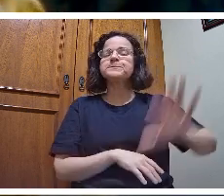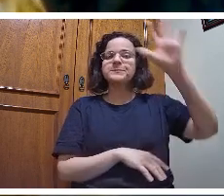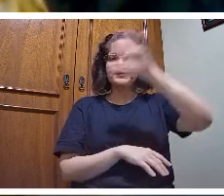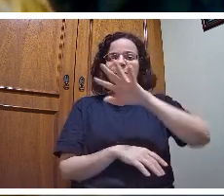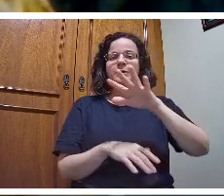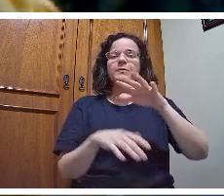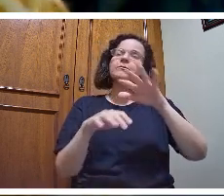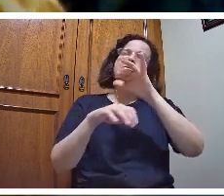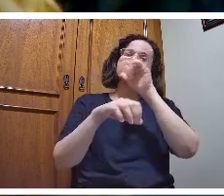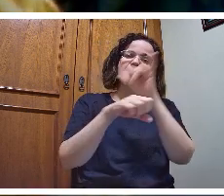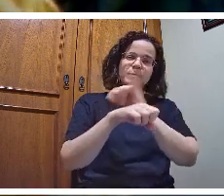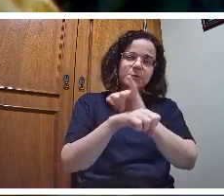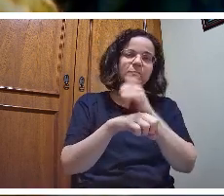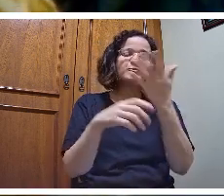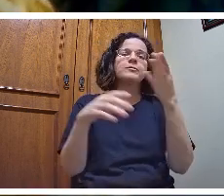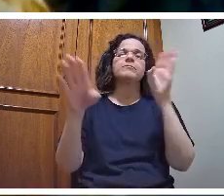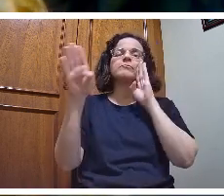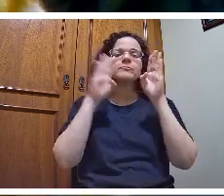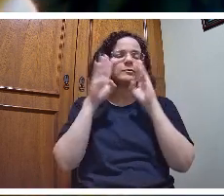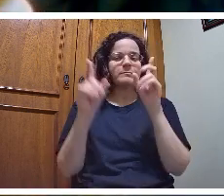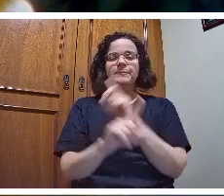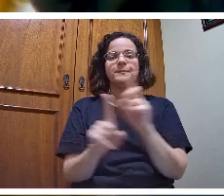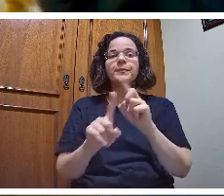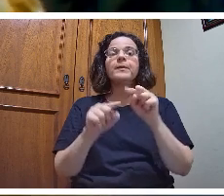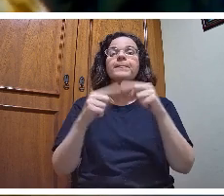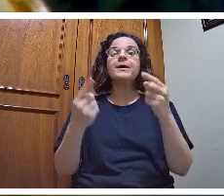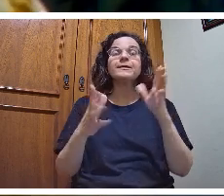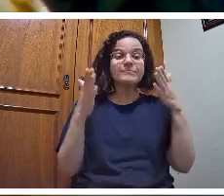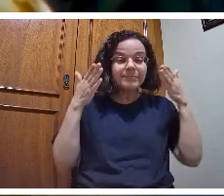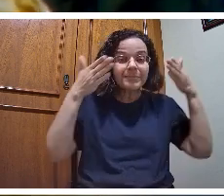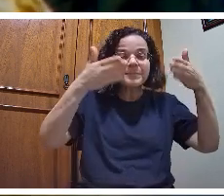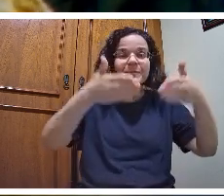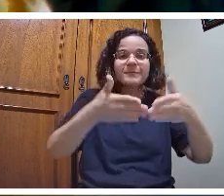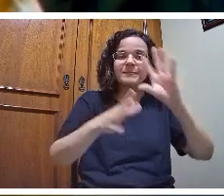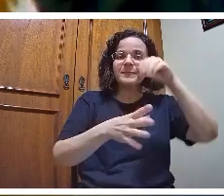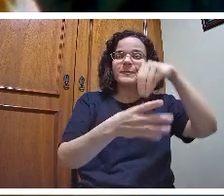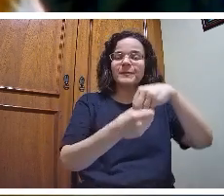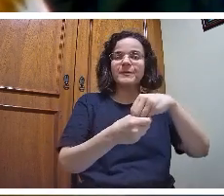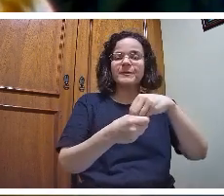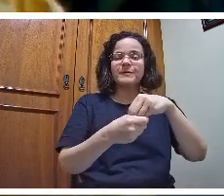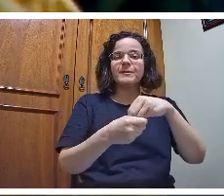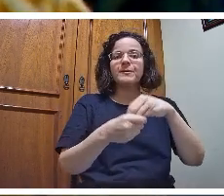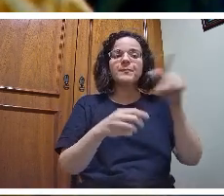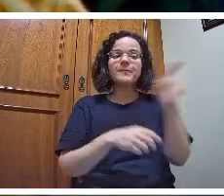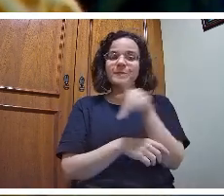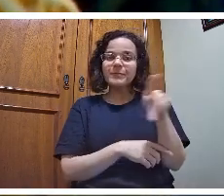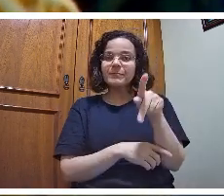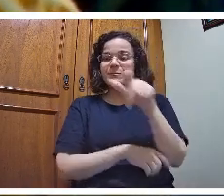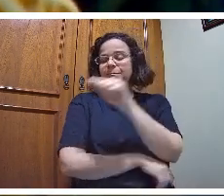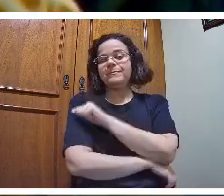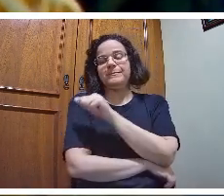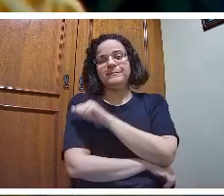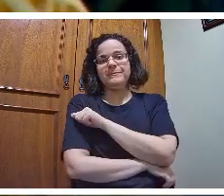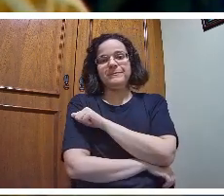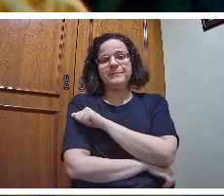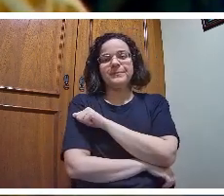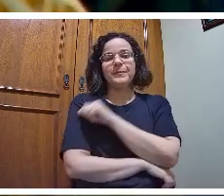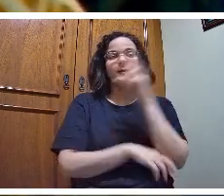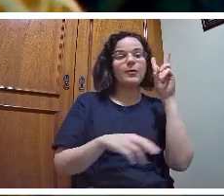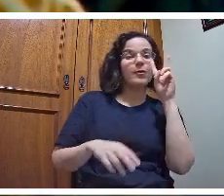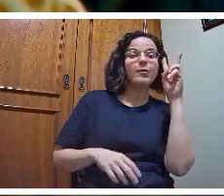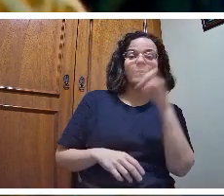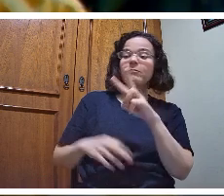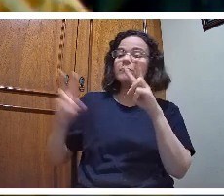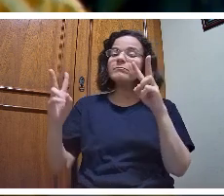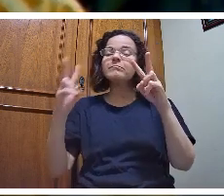muito mais interno, né? Professor e aluno, o olhar do professor para aquela sala de aula. Então, nesse